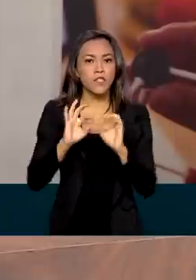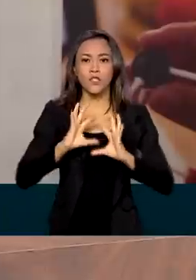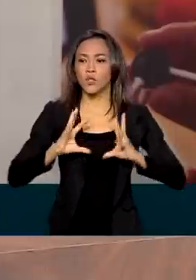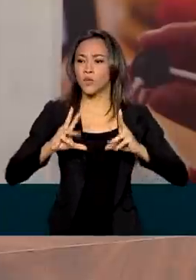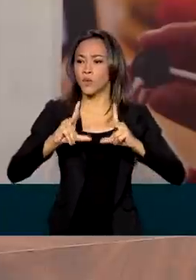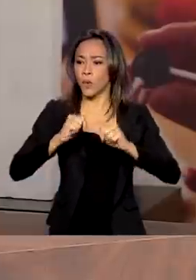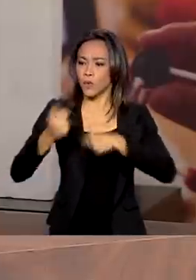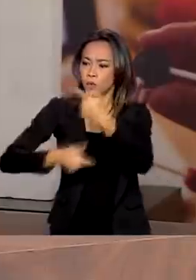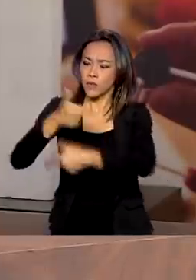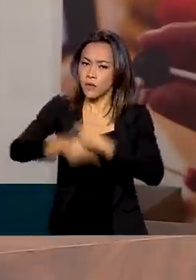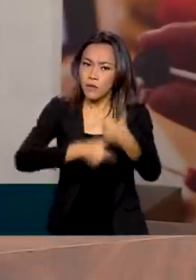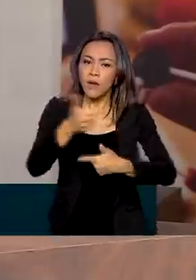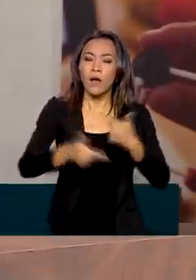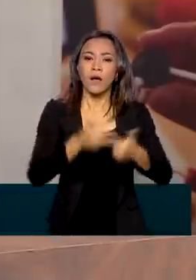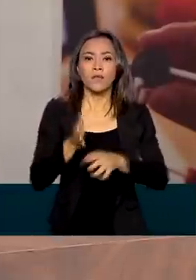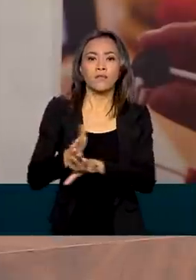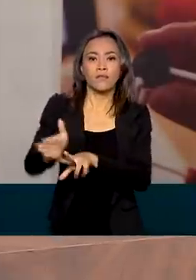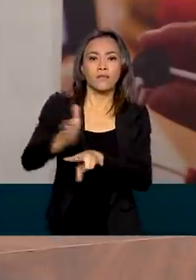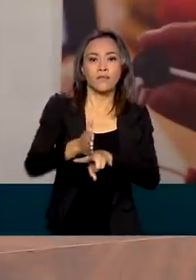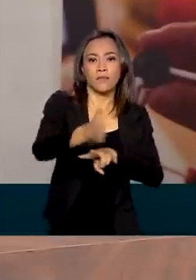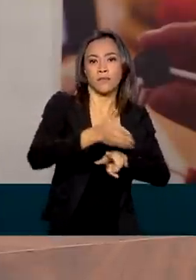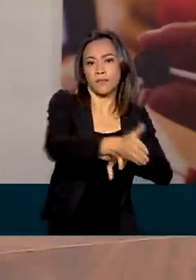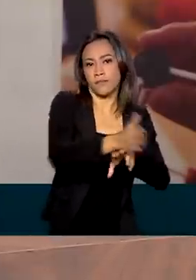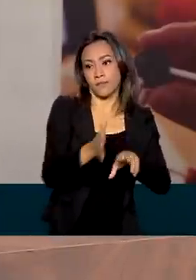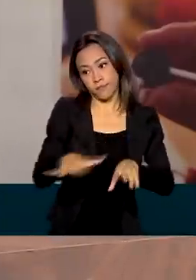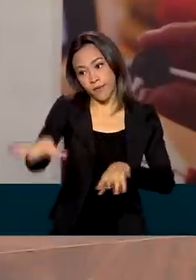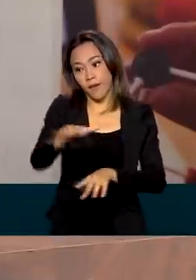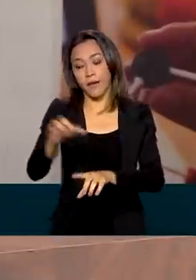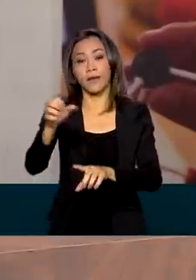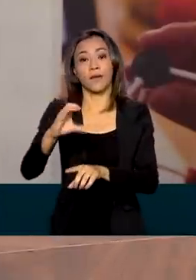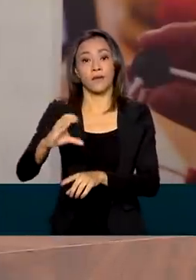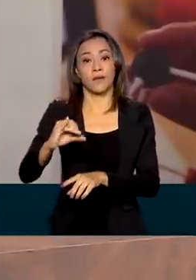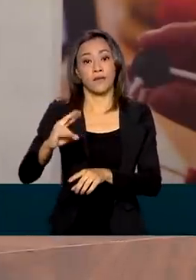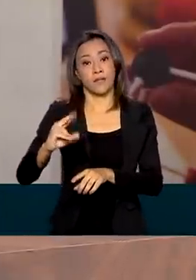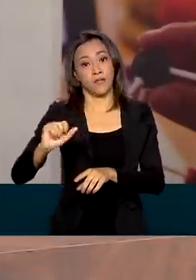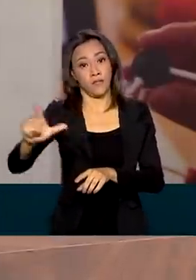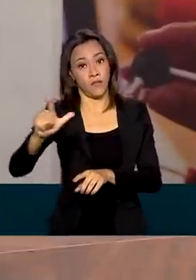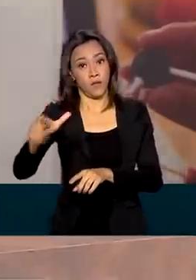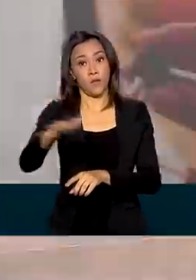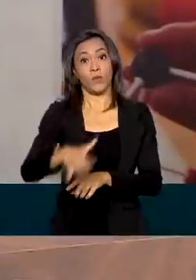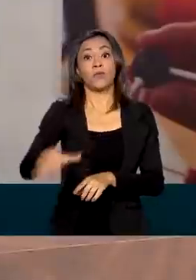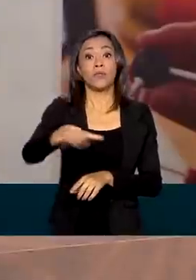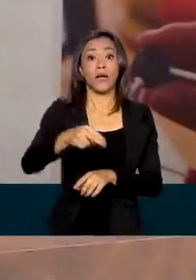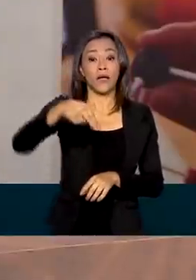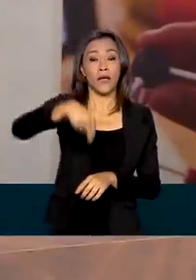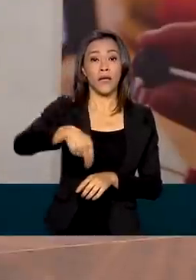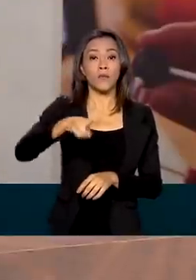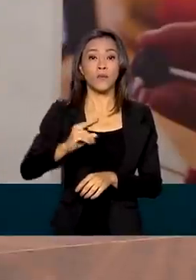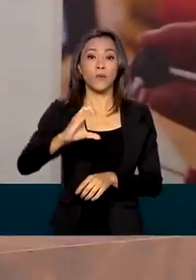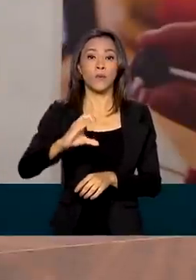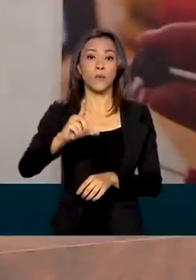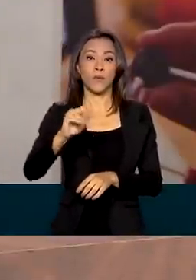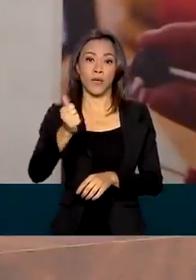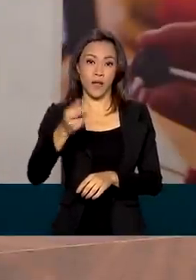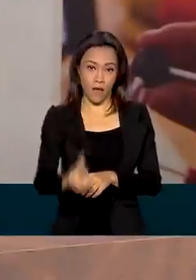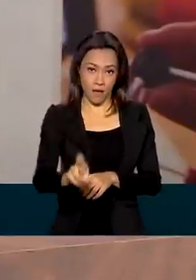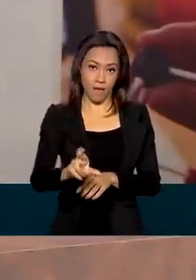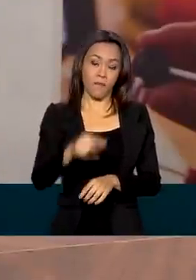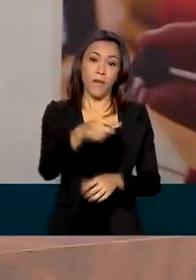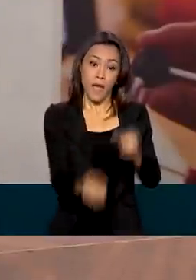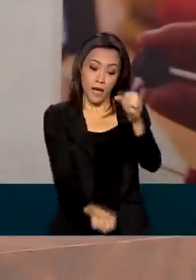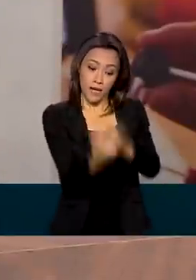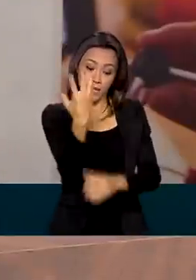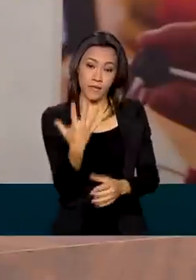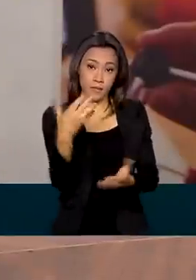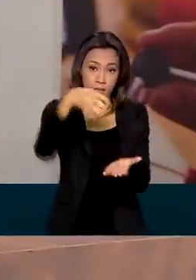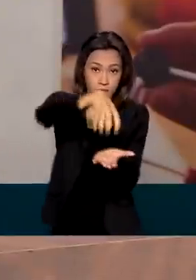as operações que se façam das aplicações civis, logicamente, do setor nuclear. Do ponto de vista da população, a criação